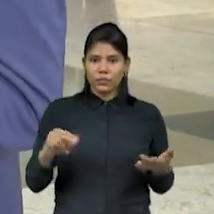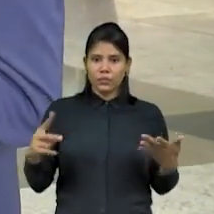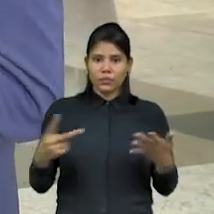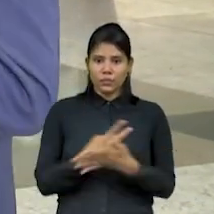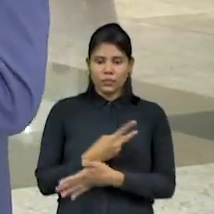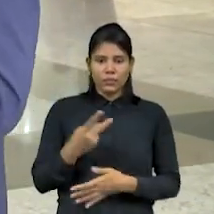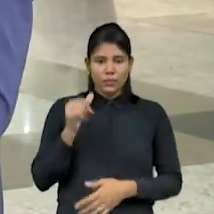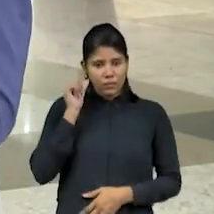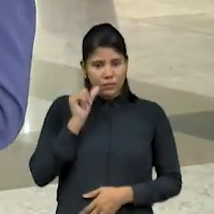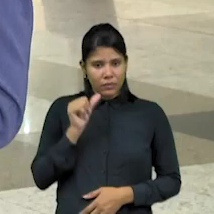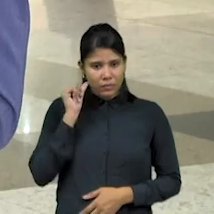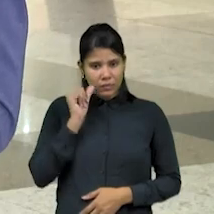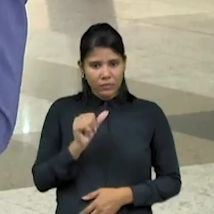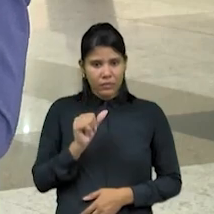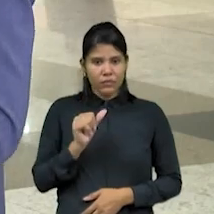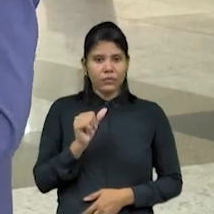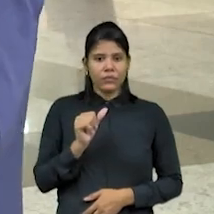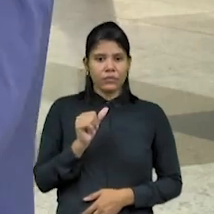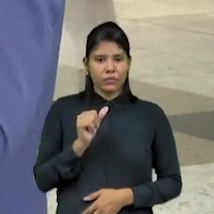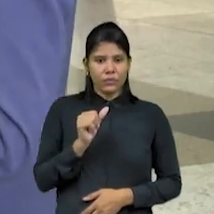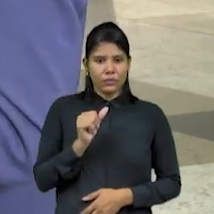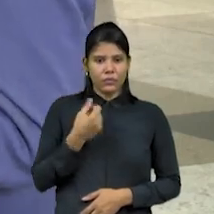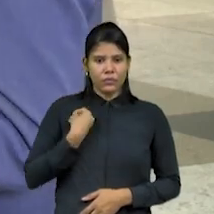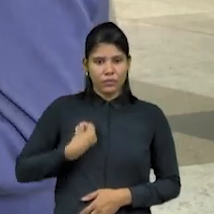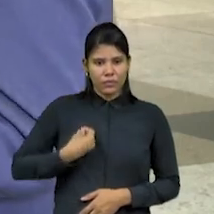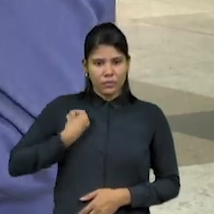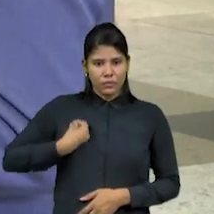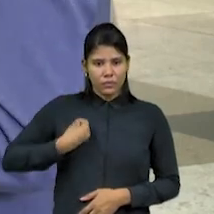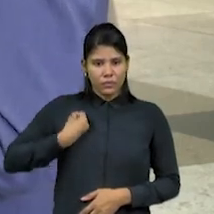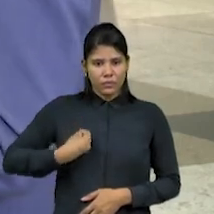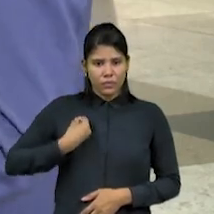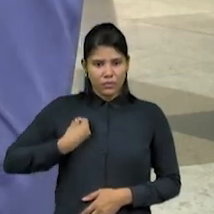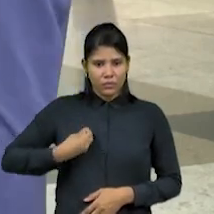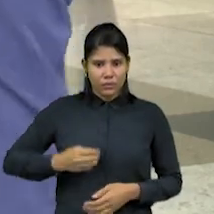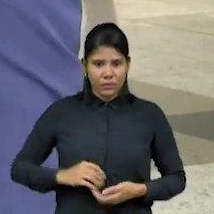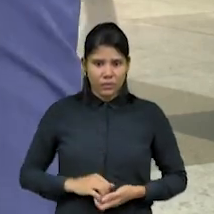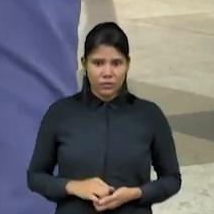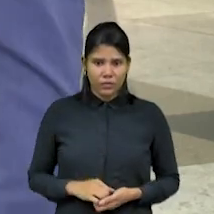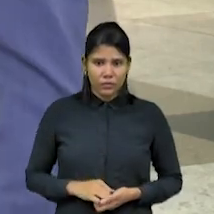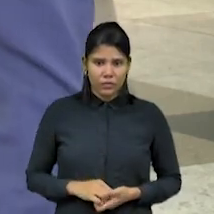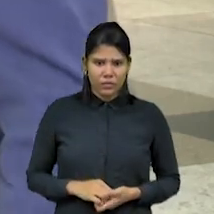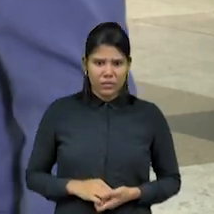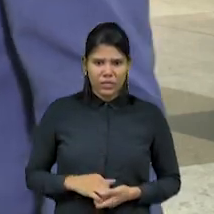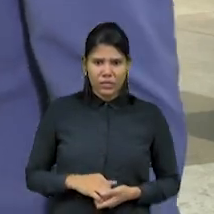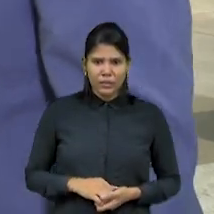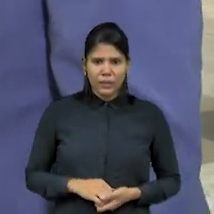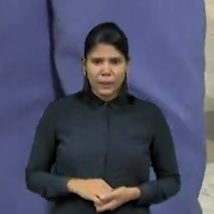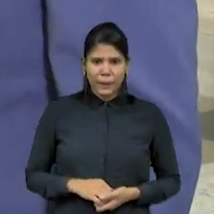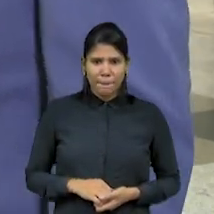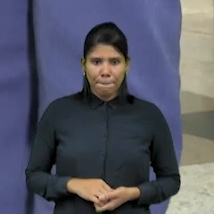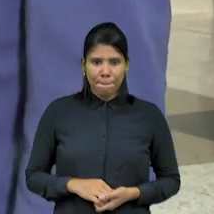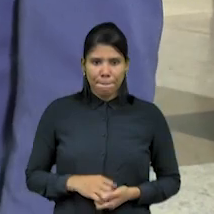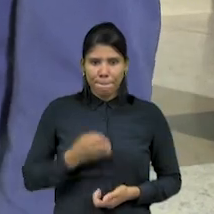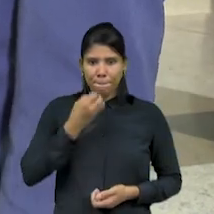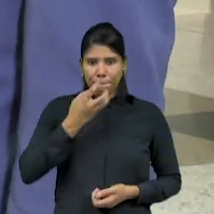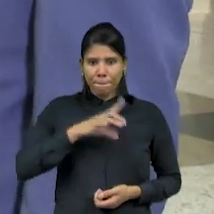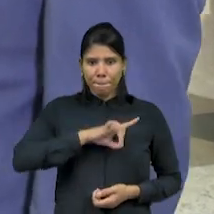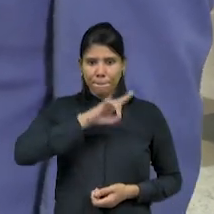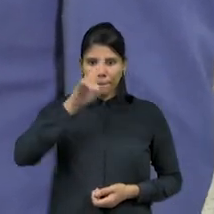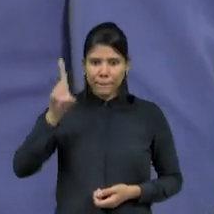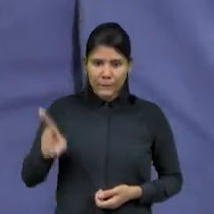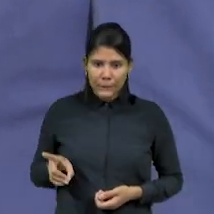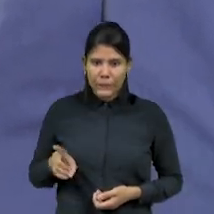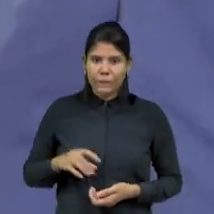mulheres estarão presentes, esperado uma expectativa de 500, 600 mulheres, é assim? Bom dia. Bom dia, Renato.